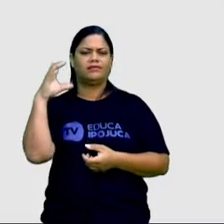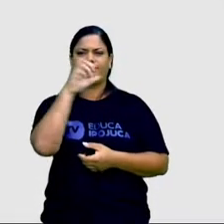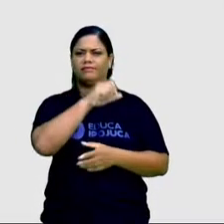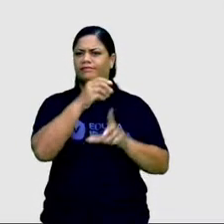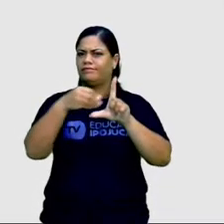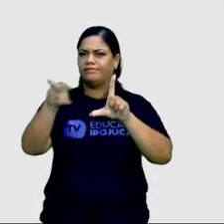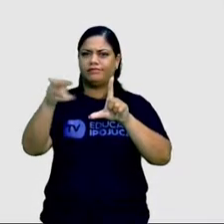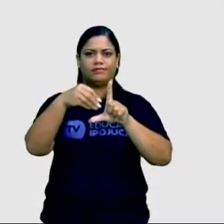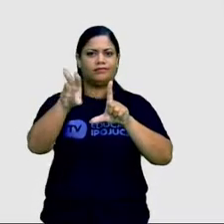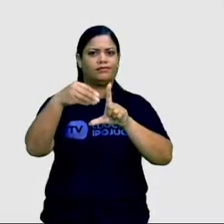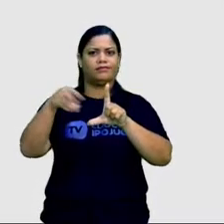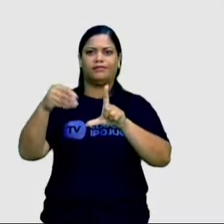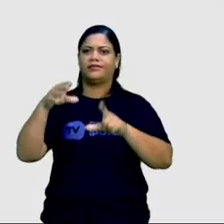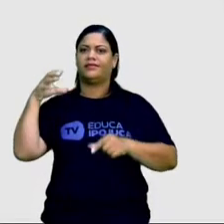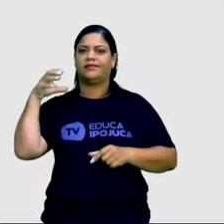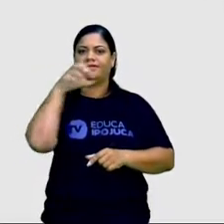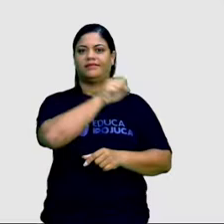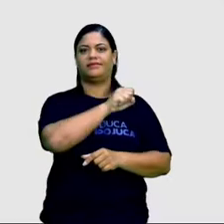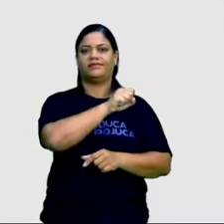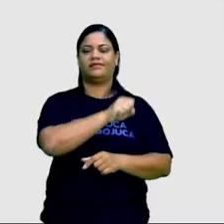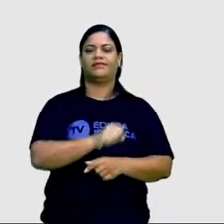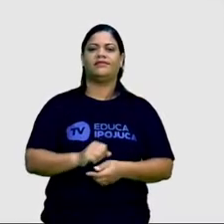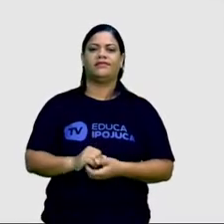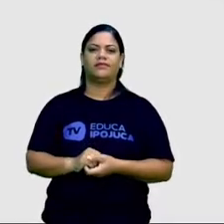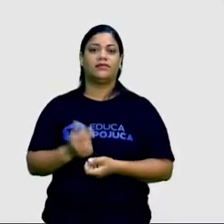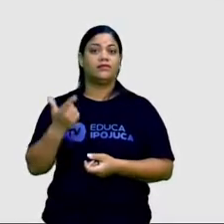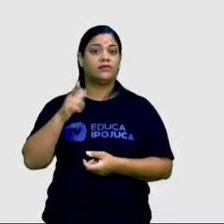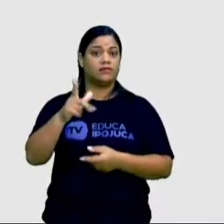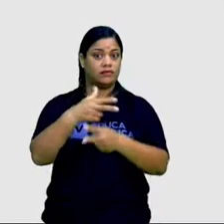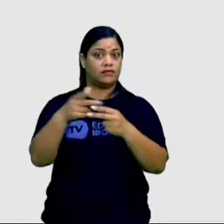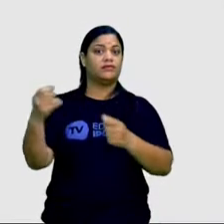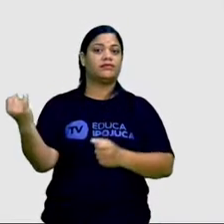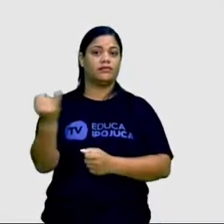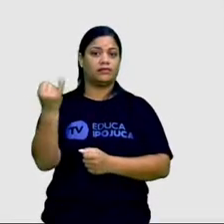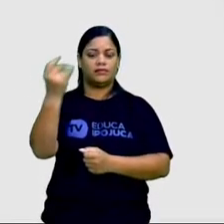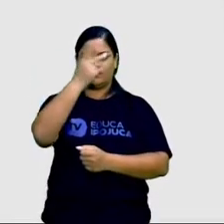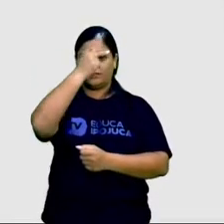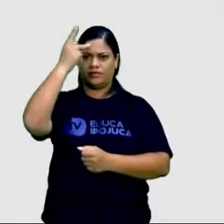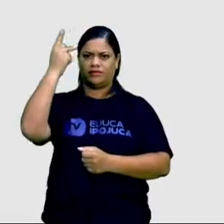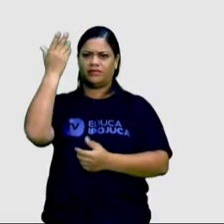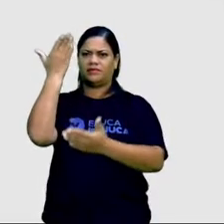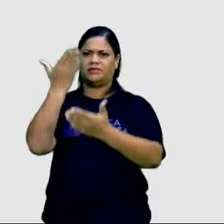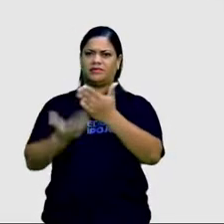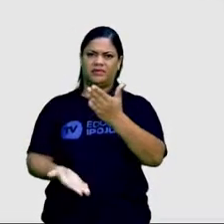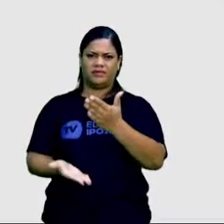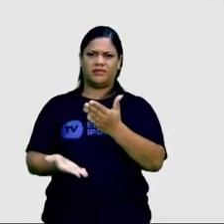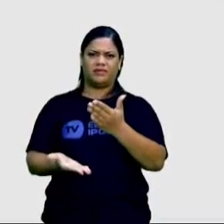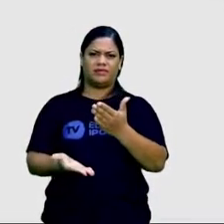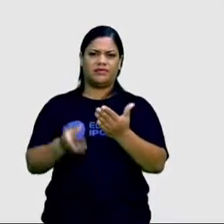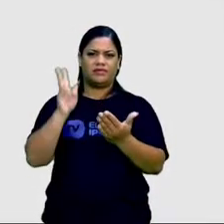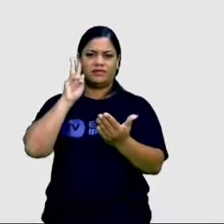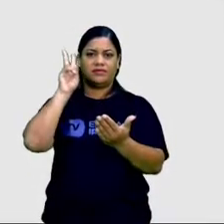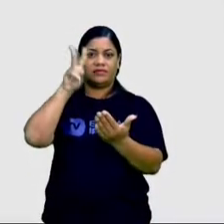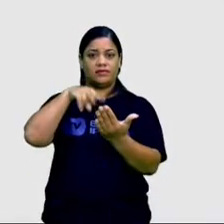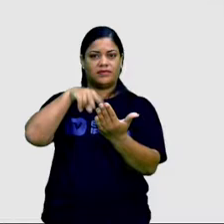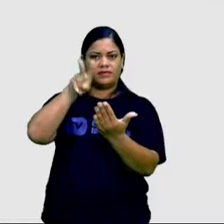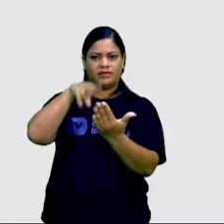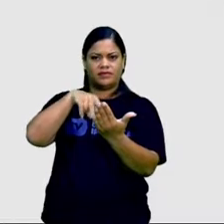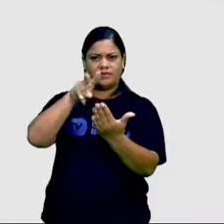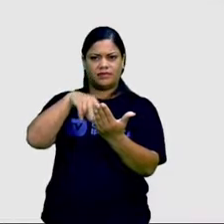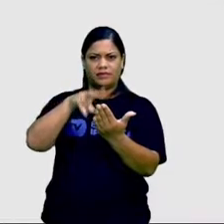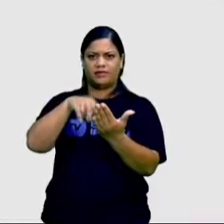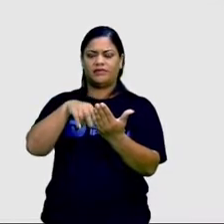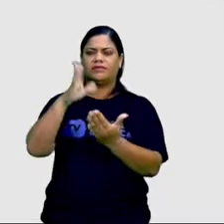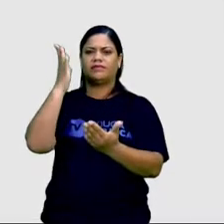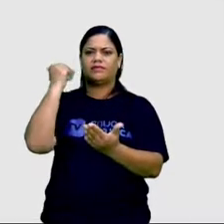velocidade enorme. Outro fator importante é que as pessoas perderam o costume de verificar as